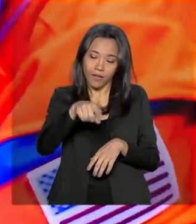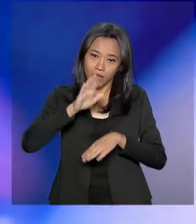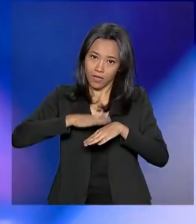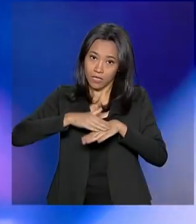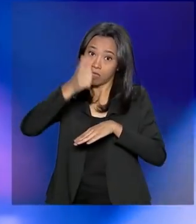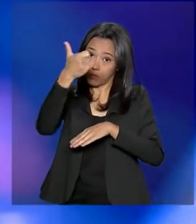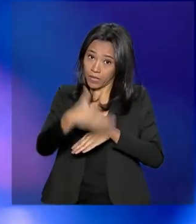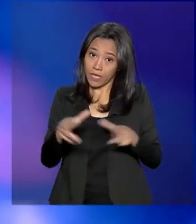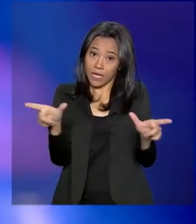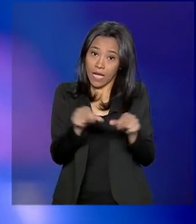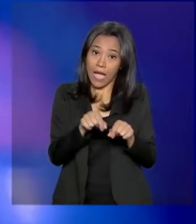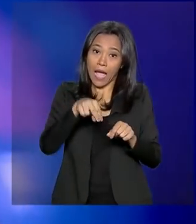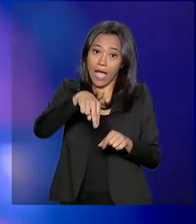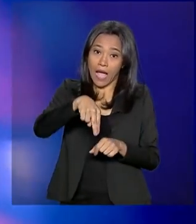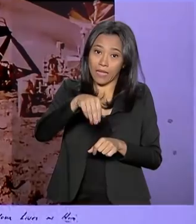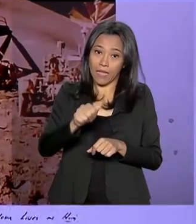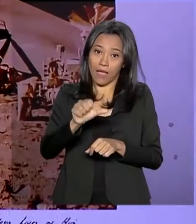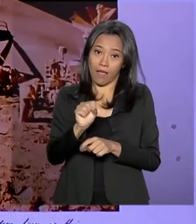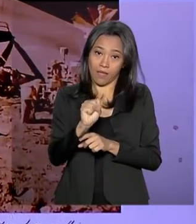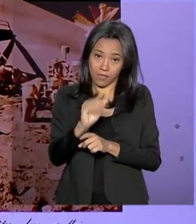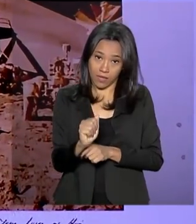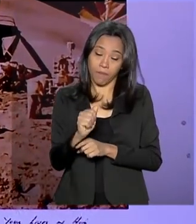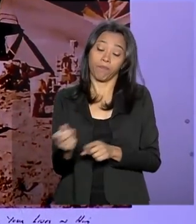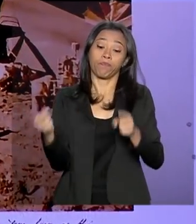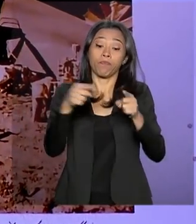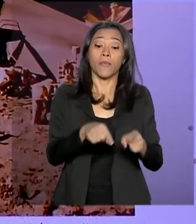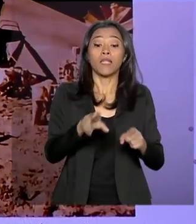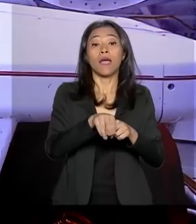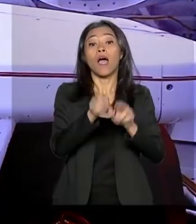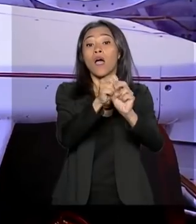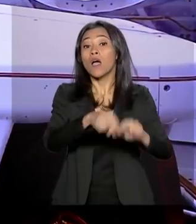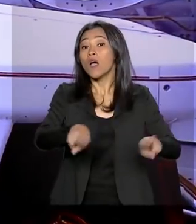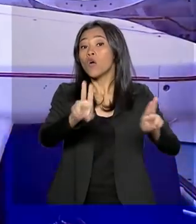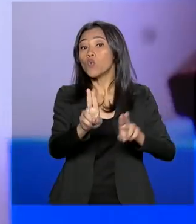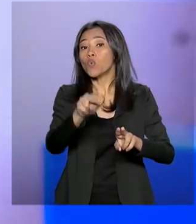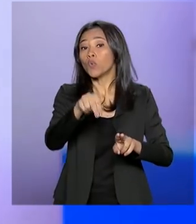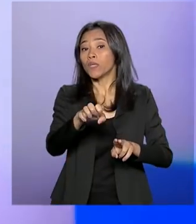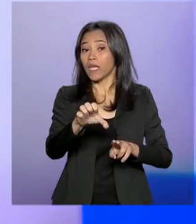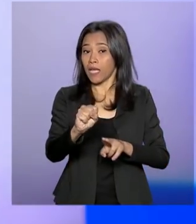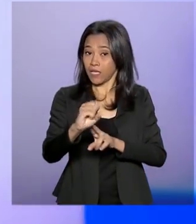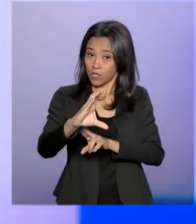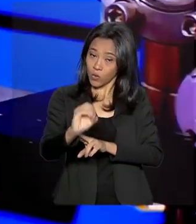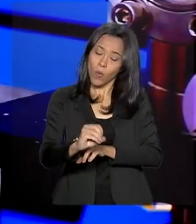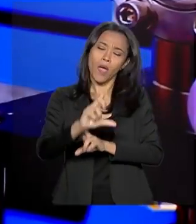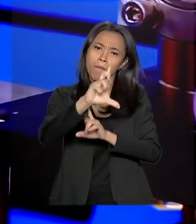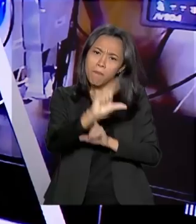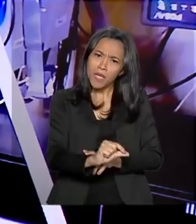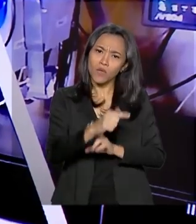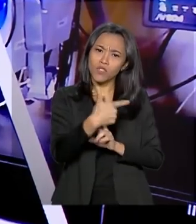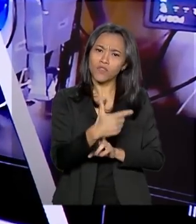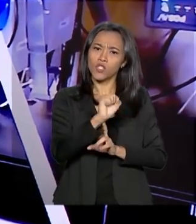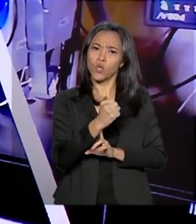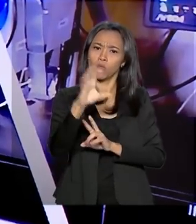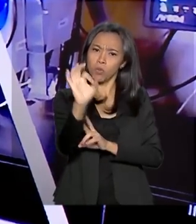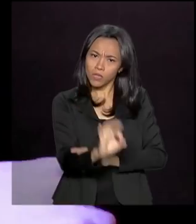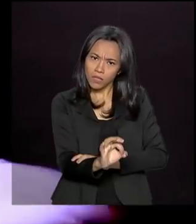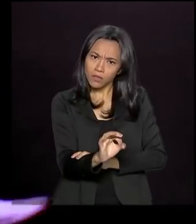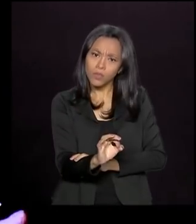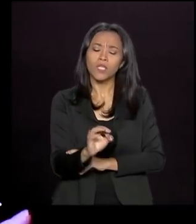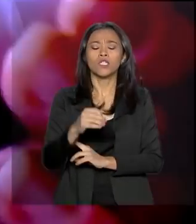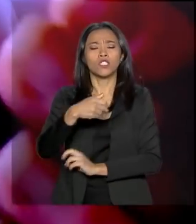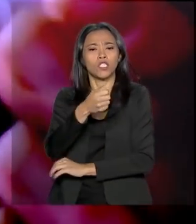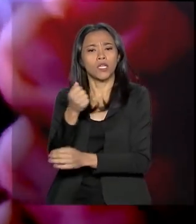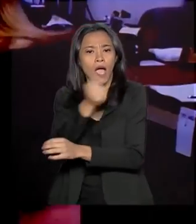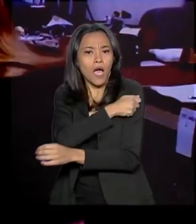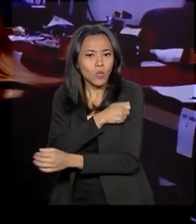acordo com a Unesco, nas universidades elas representam menos de 28% do total de alunos matriculados